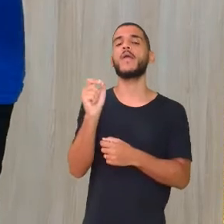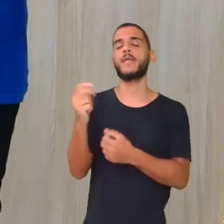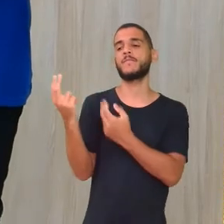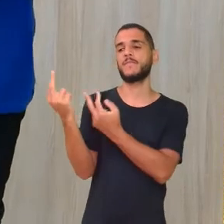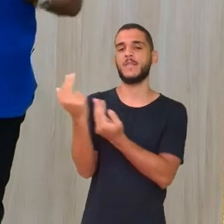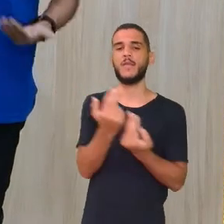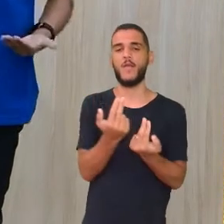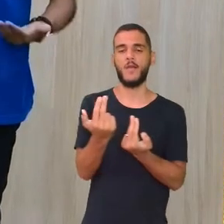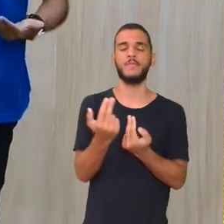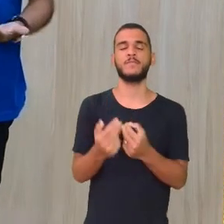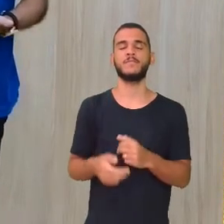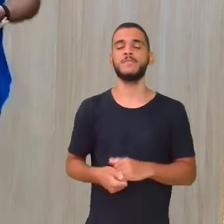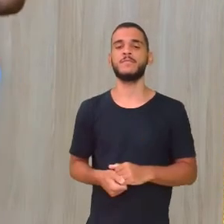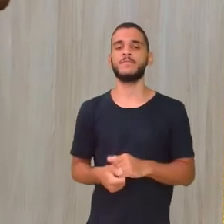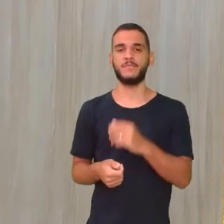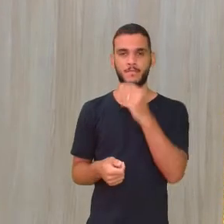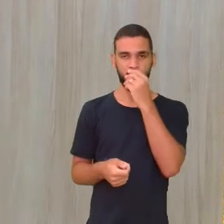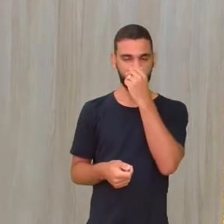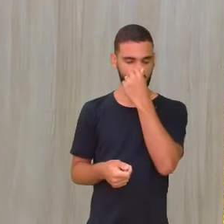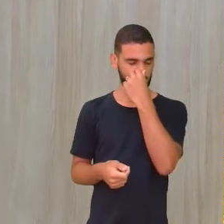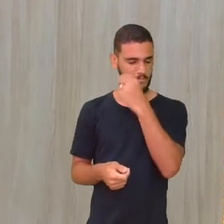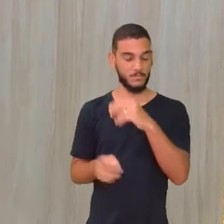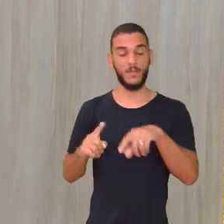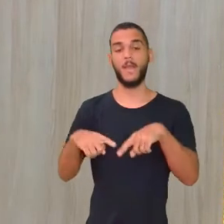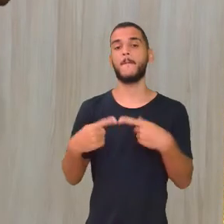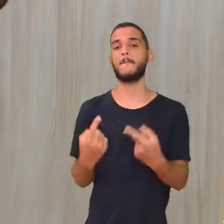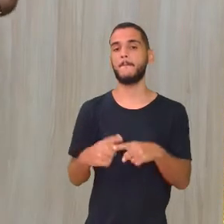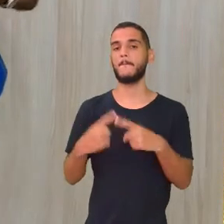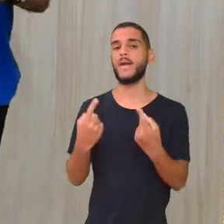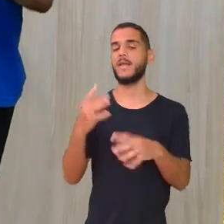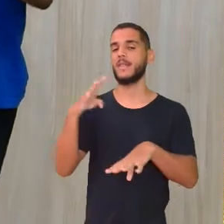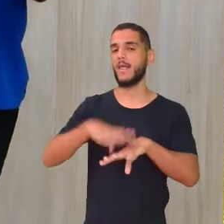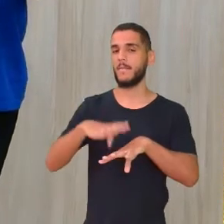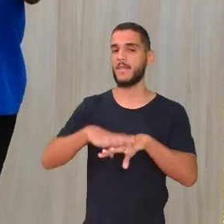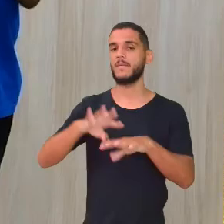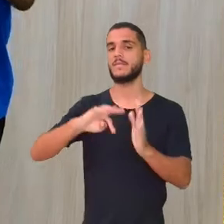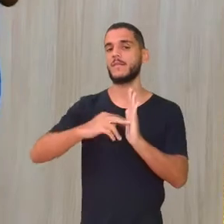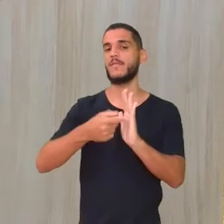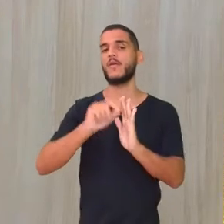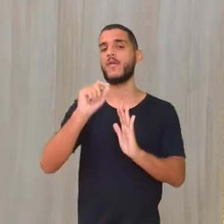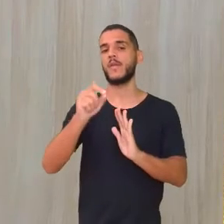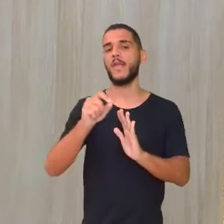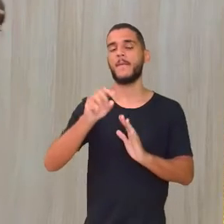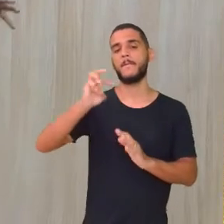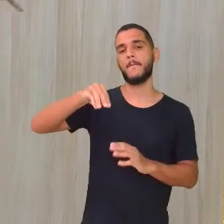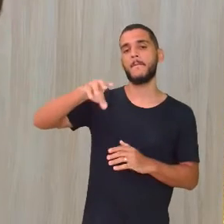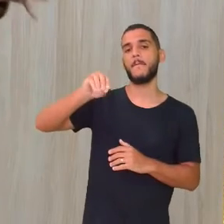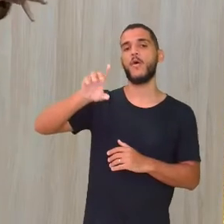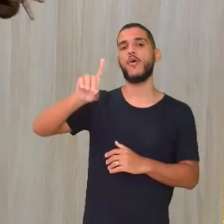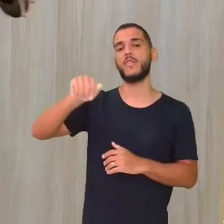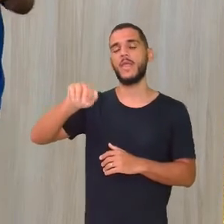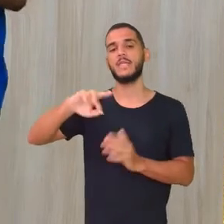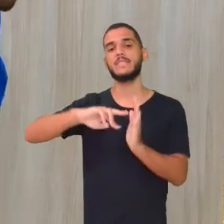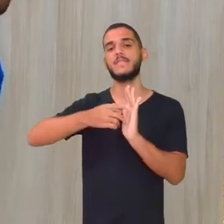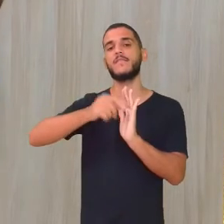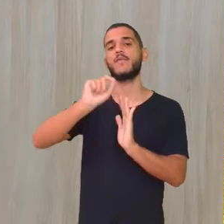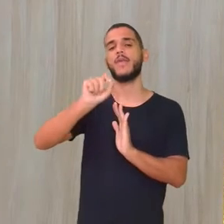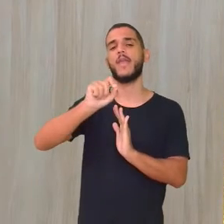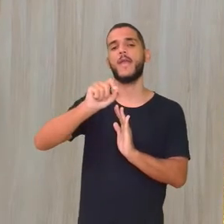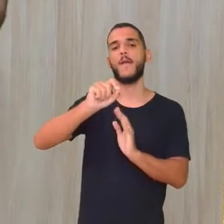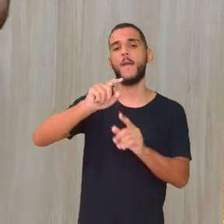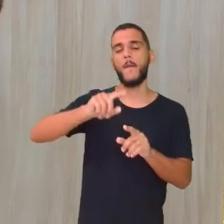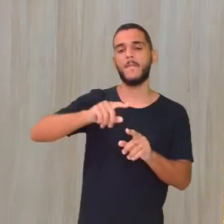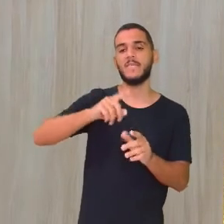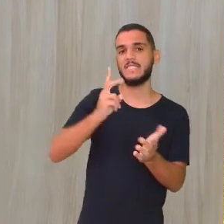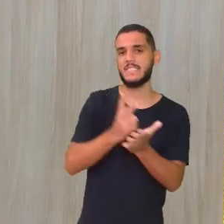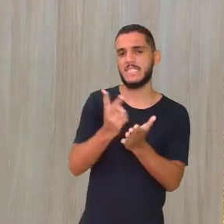caracterizando Se espelhando Naquela pessoa Mas na matemática A gente tem um sentido Moda É o valor Que mais é repetido Então quanto mais